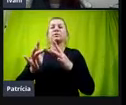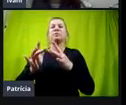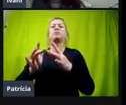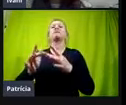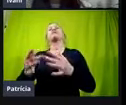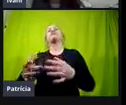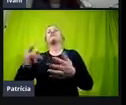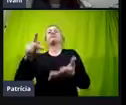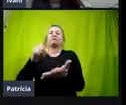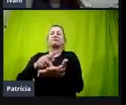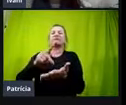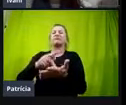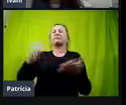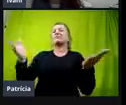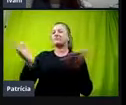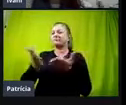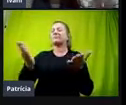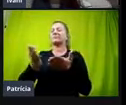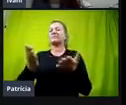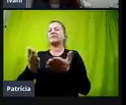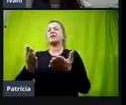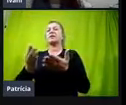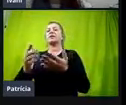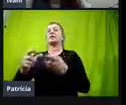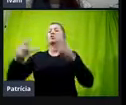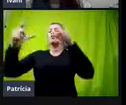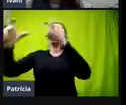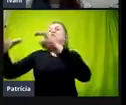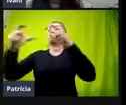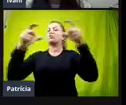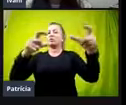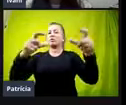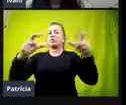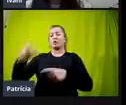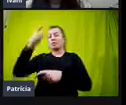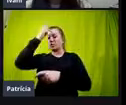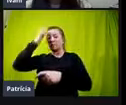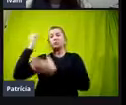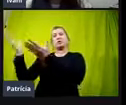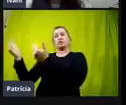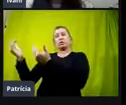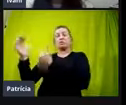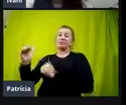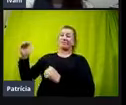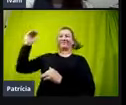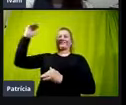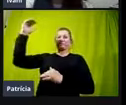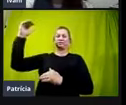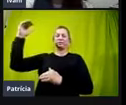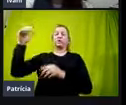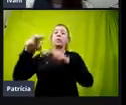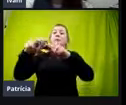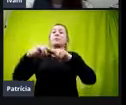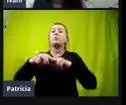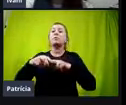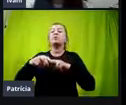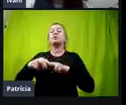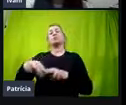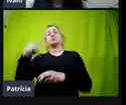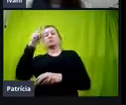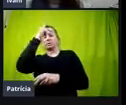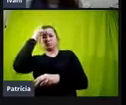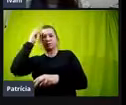e agora num outro lugar, né? Com pessoas já jovens ou adultas. então, por isso que quando as pessoas me ouvirem falar